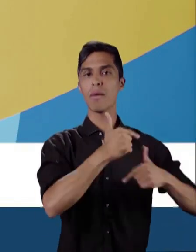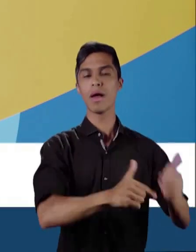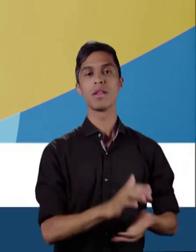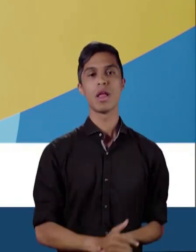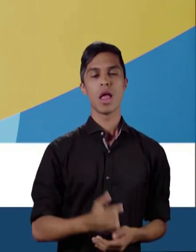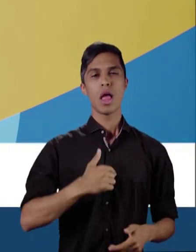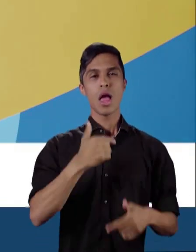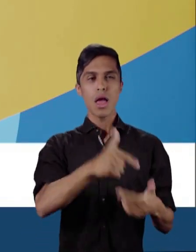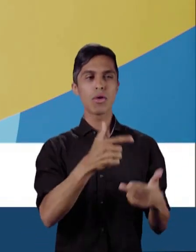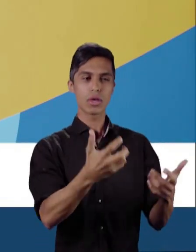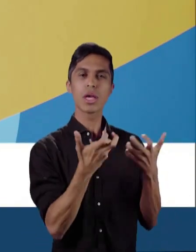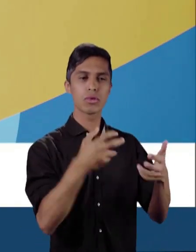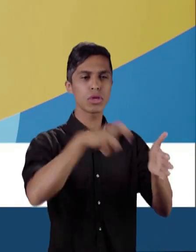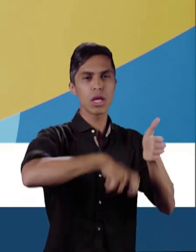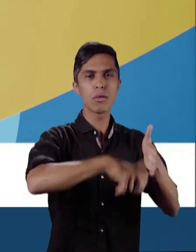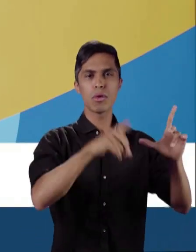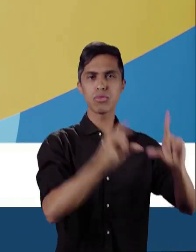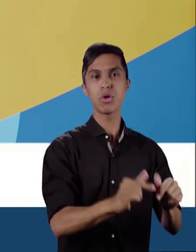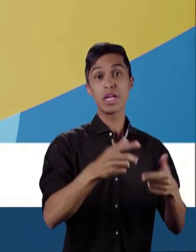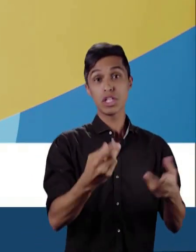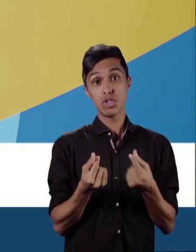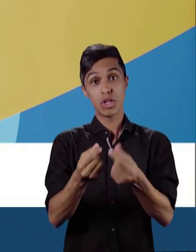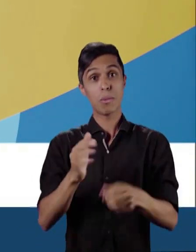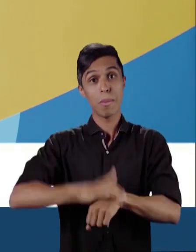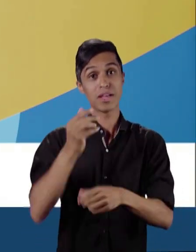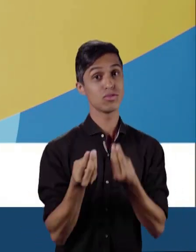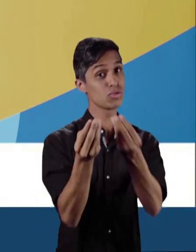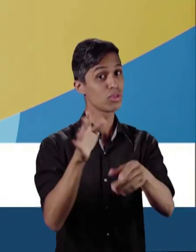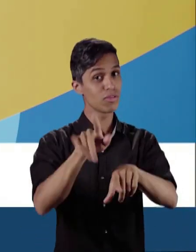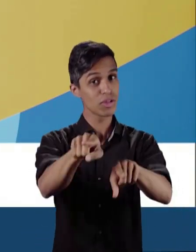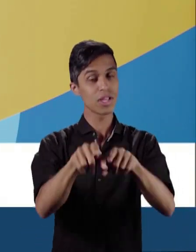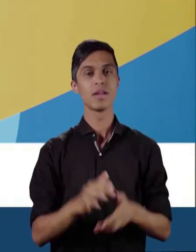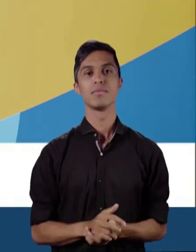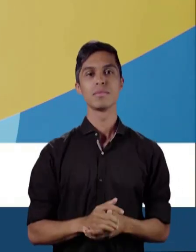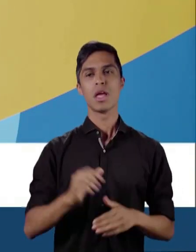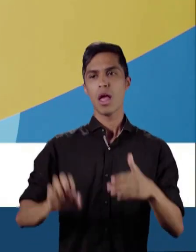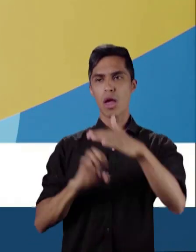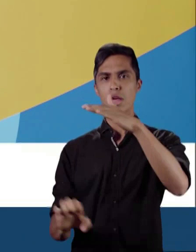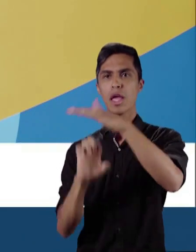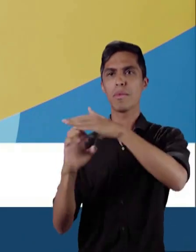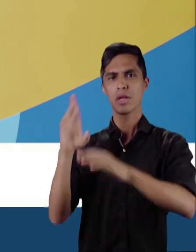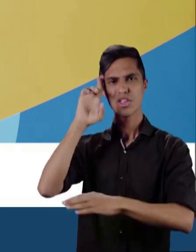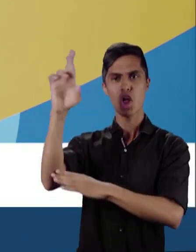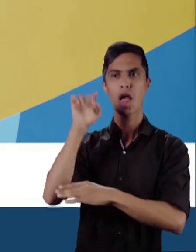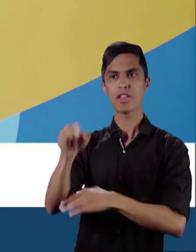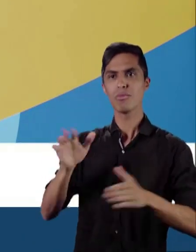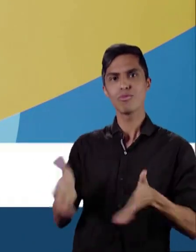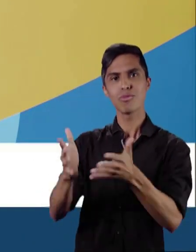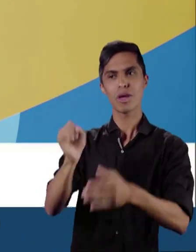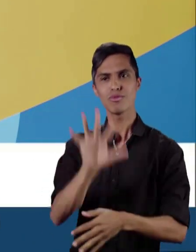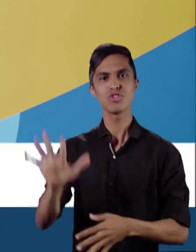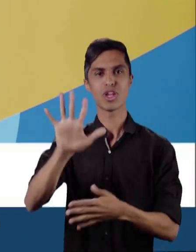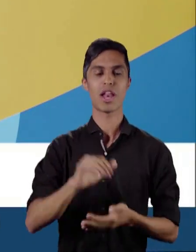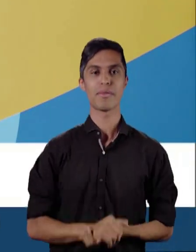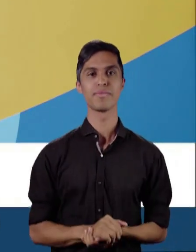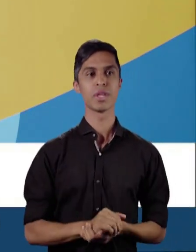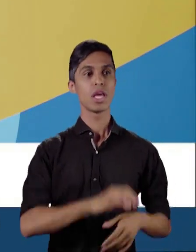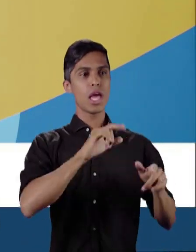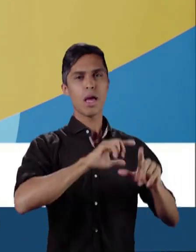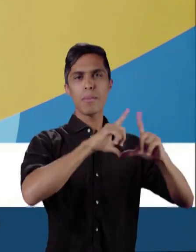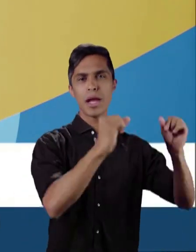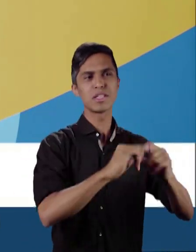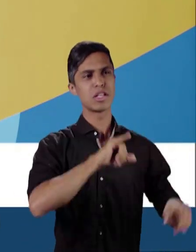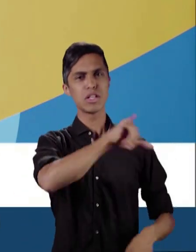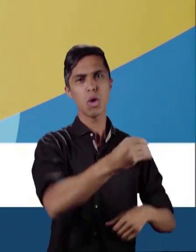Ivo azul escuro. para reduzir imposto e fazer sobrar mais dinheiro no seu bolso. Vou apoiar quem mais gera emprego. Deputado distrital 44-444. Para